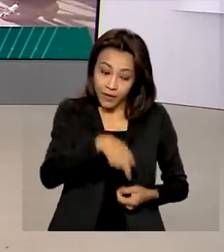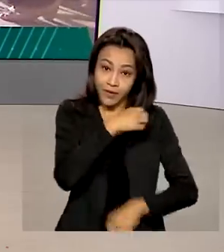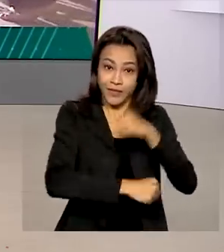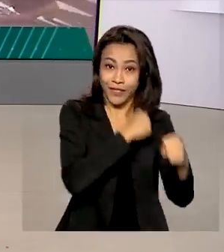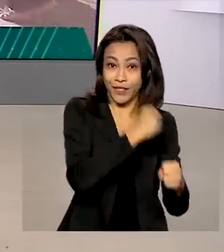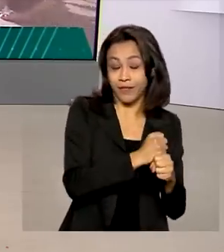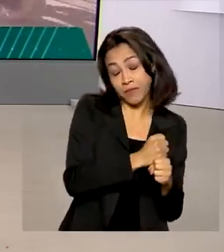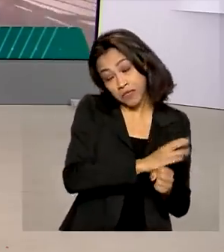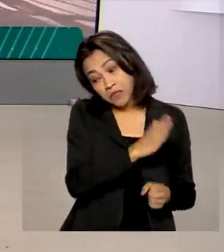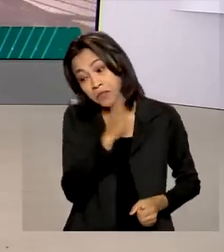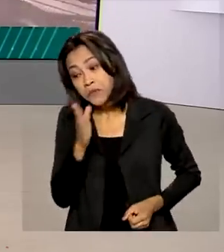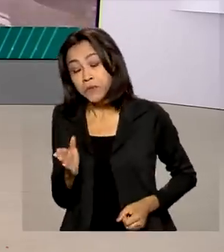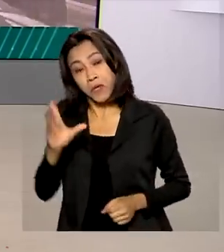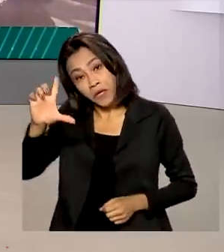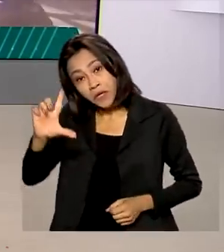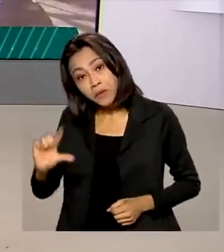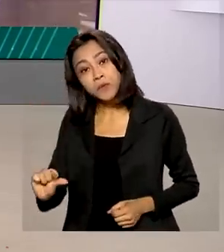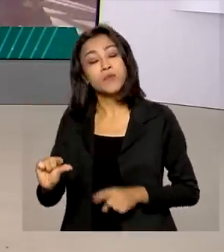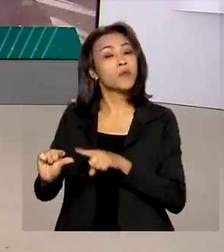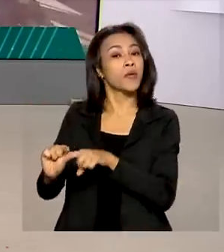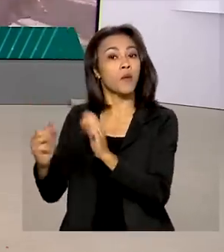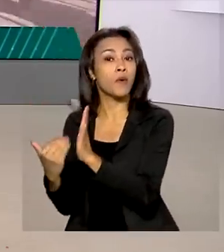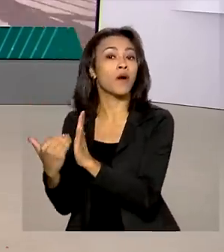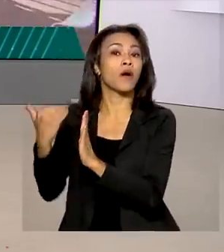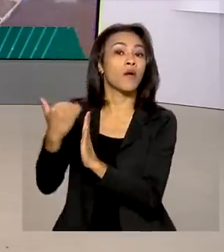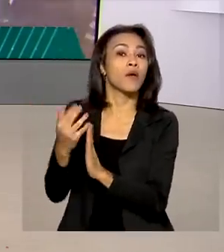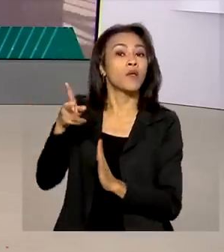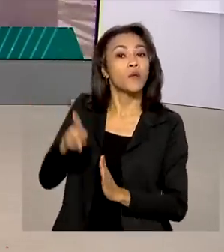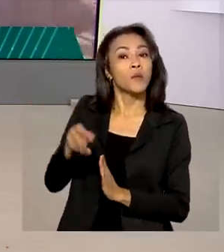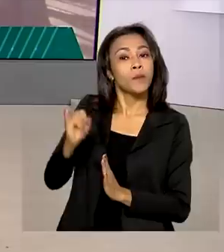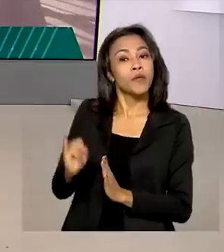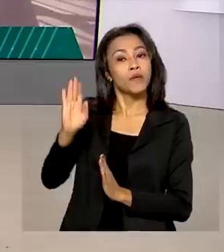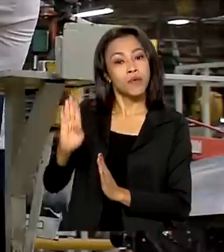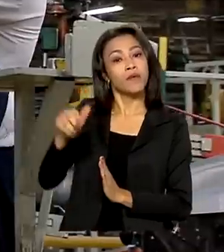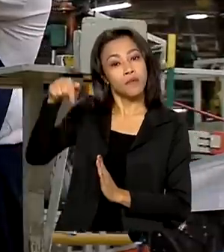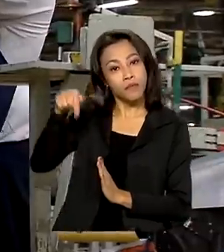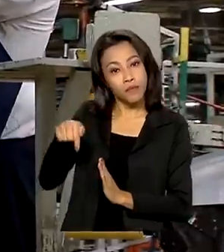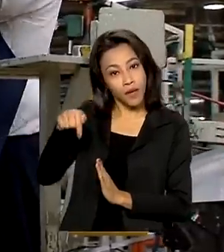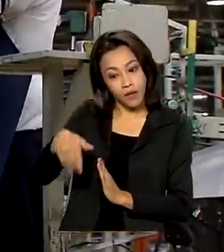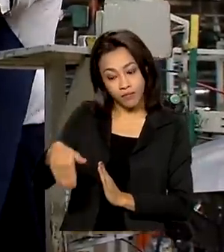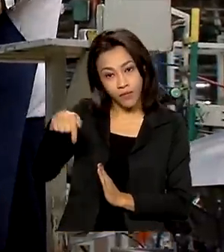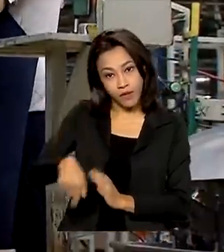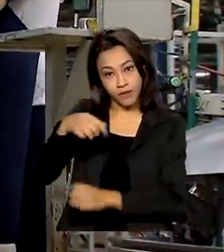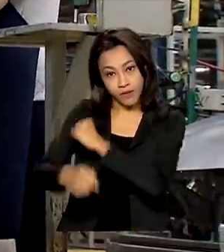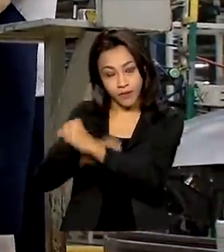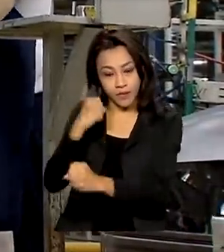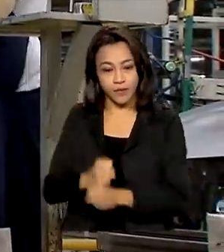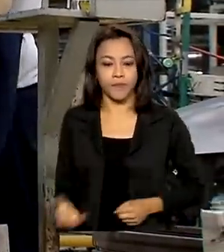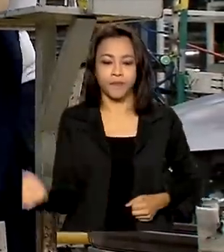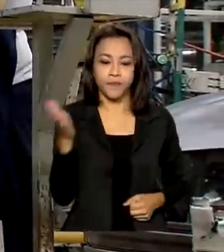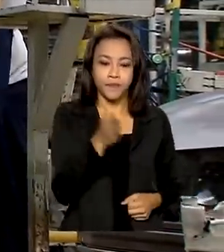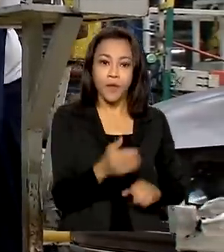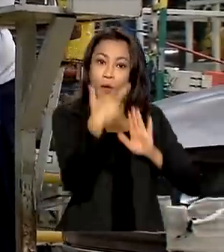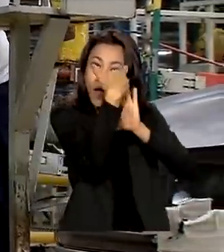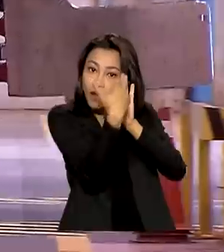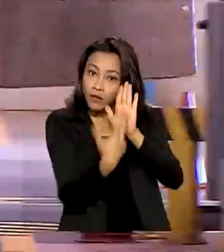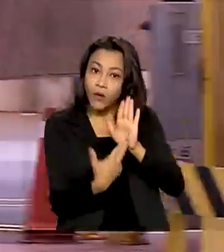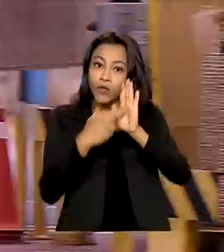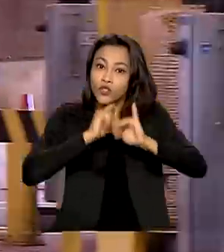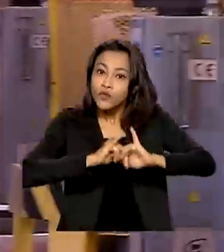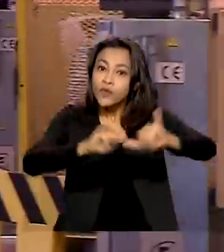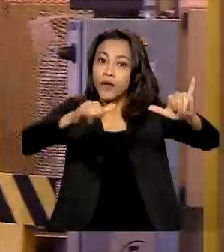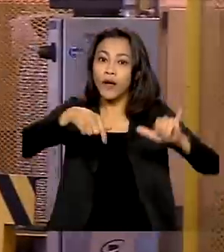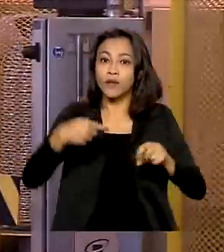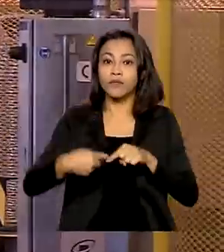outro lado, reduziu a previsão de aumento para o PIB global em 2022. Em um relatório publicado nesta terça-feira,